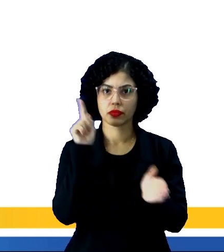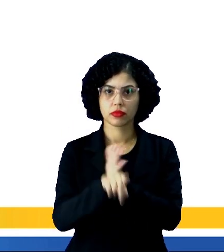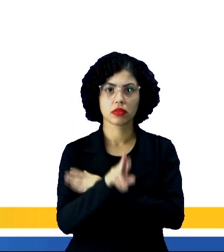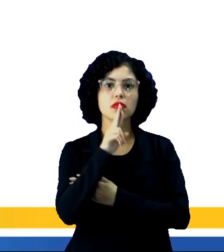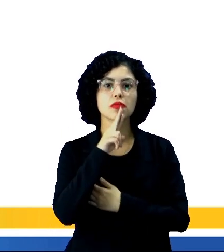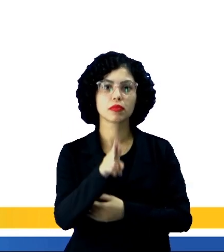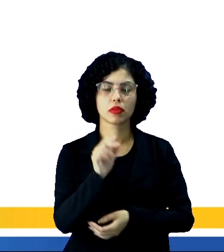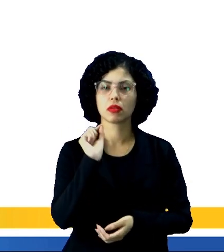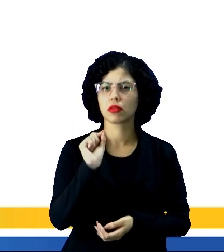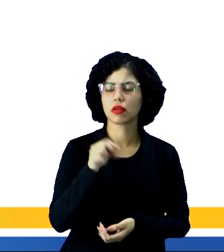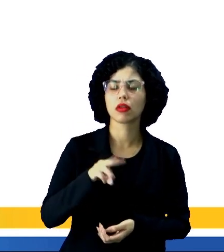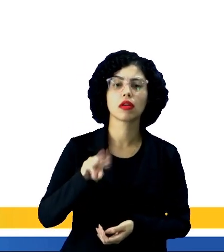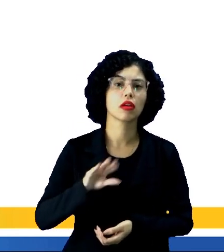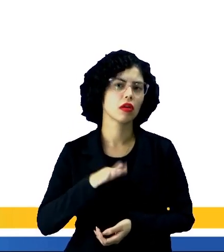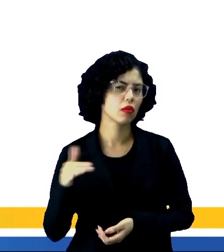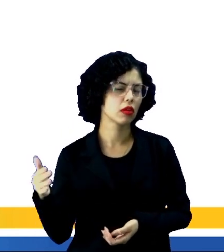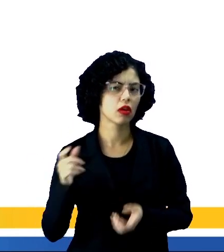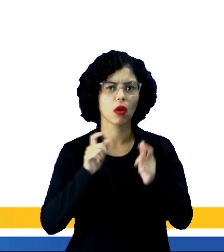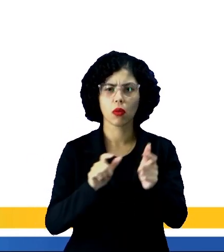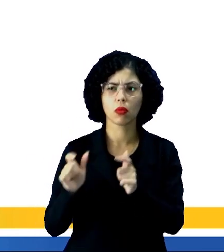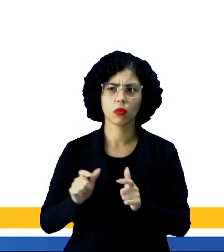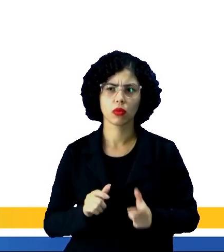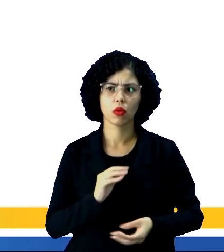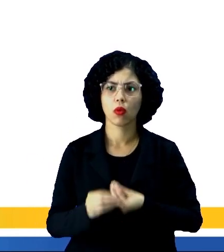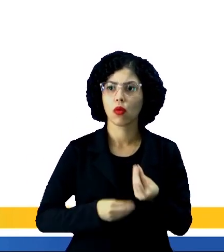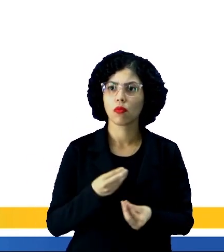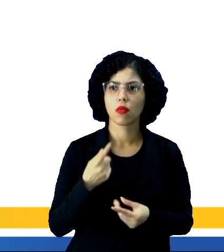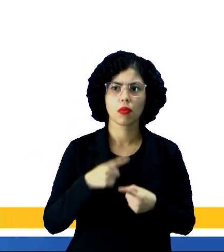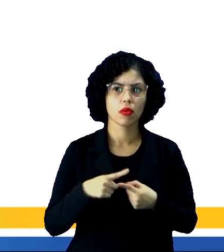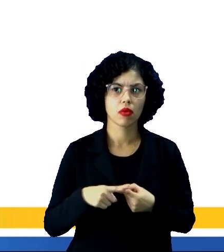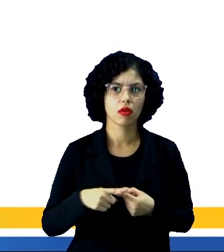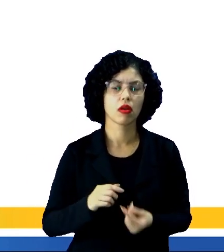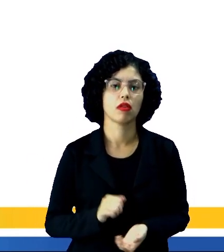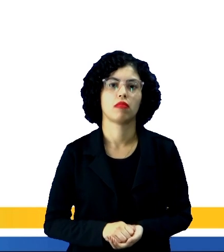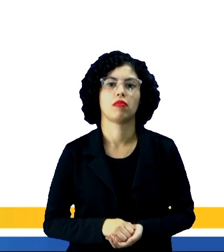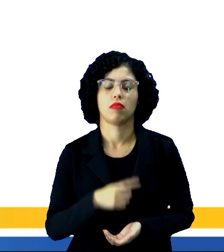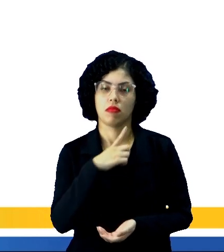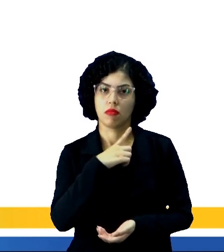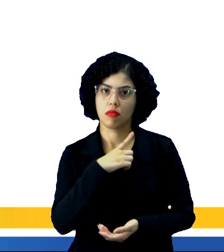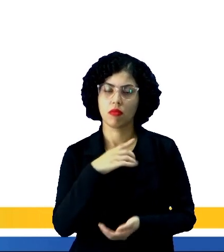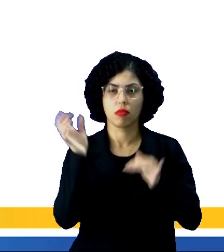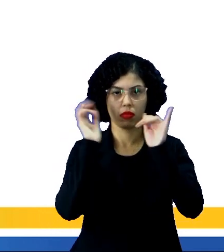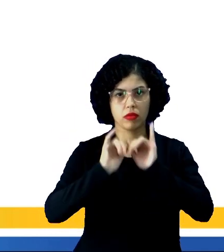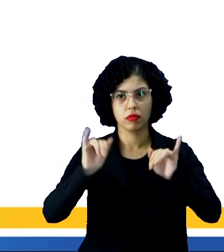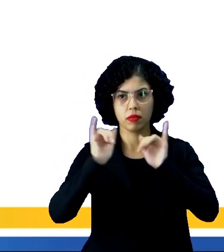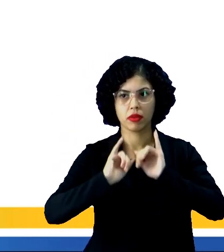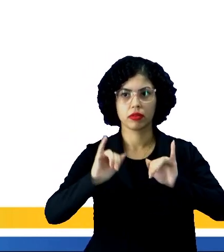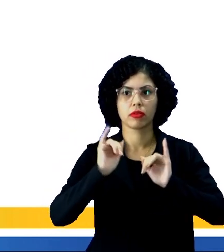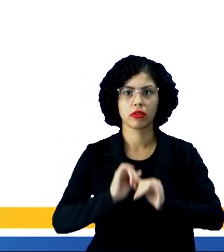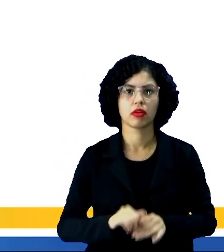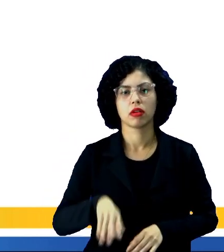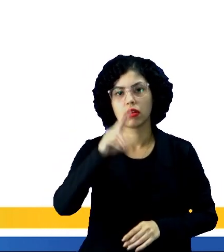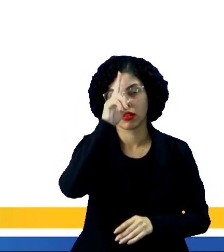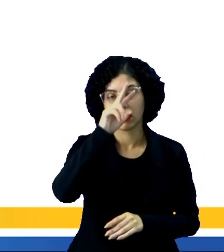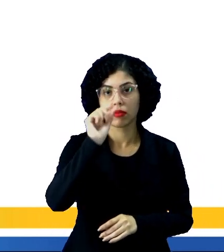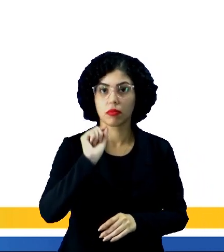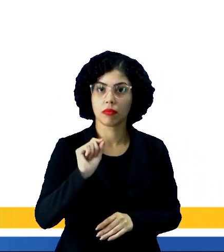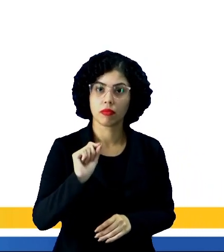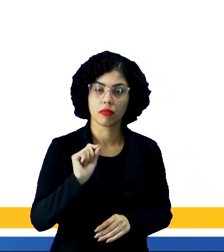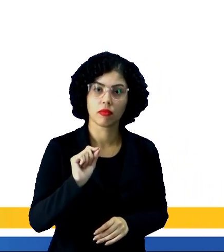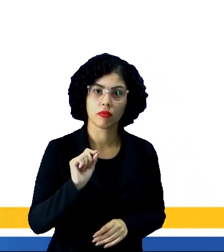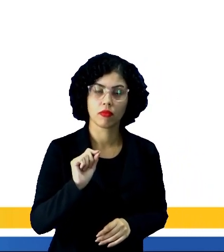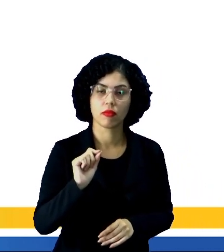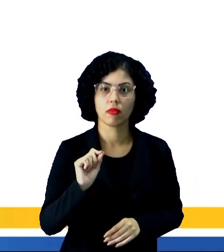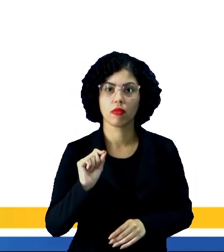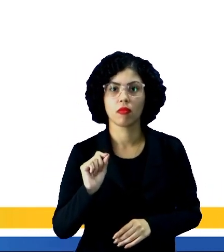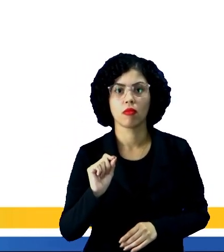perguntas que, quem, quando, onde, como, porquê, ele dá essas informações. Lembrando que